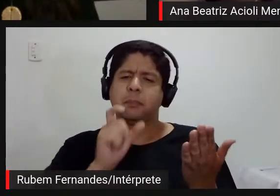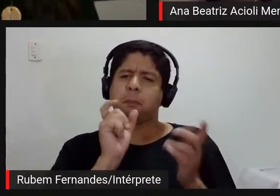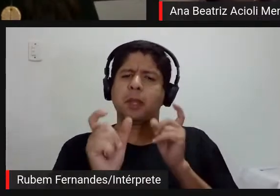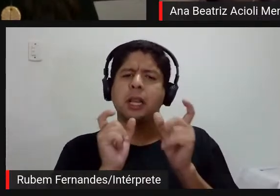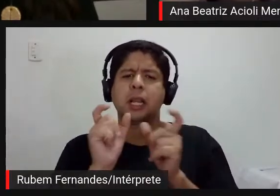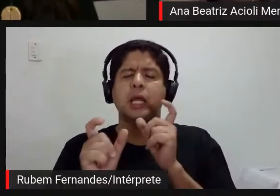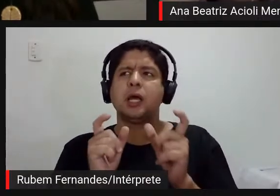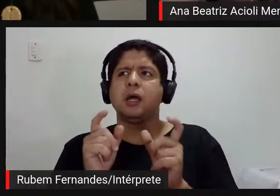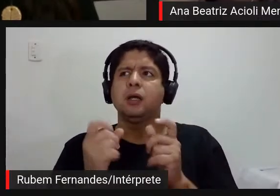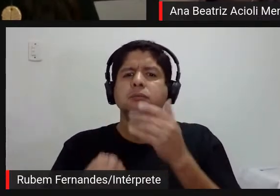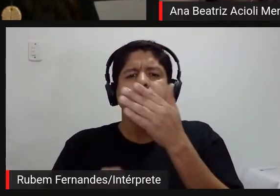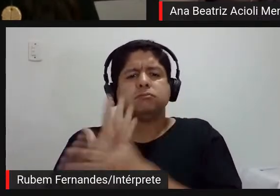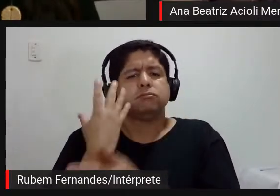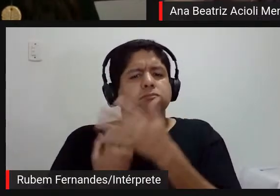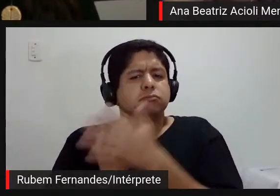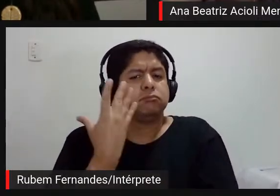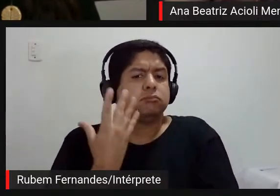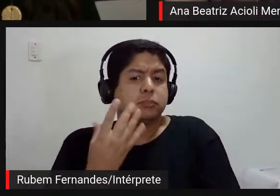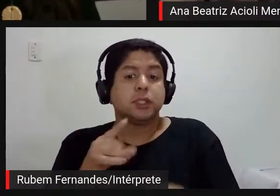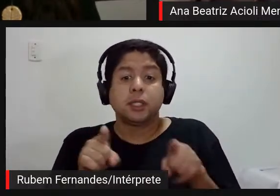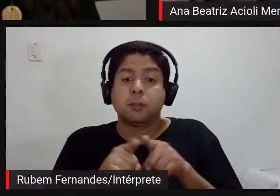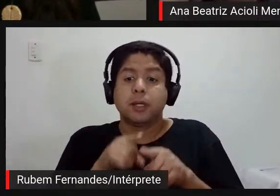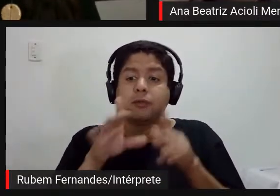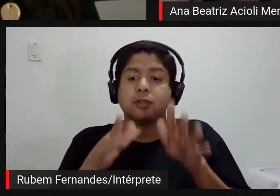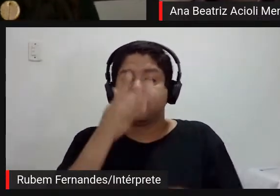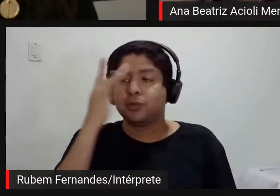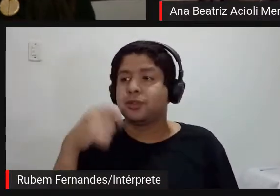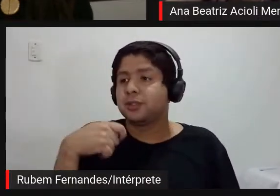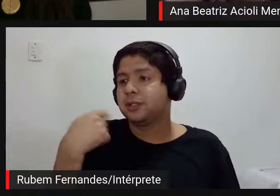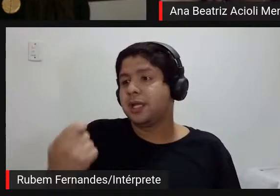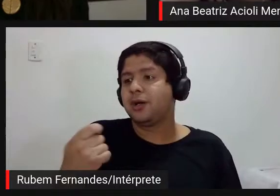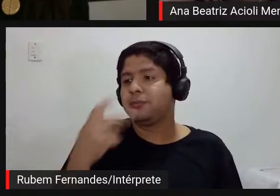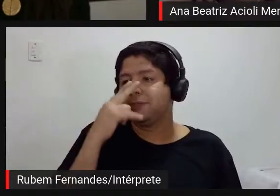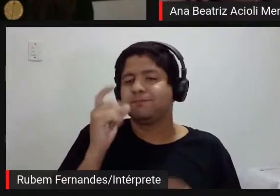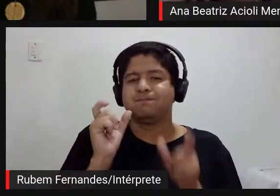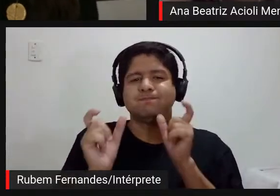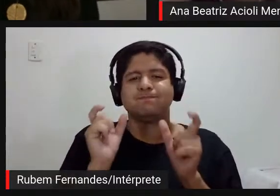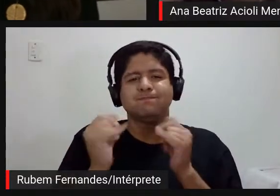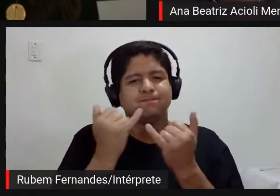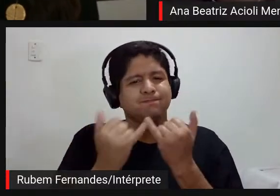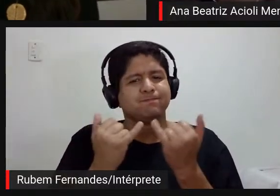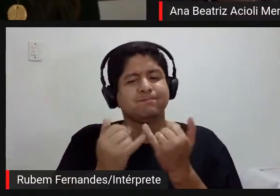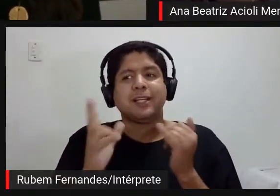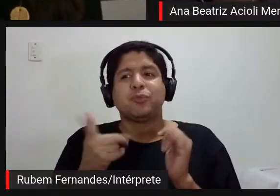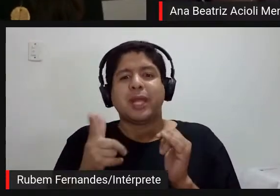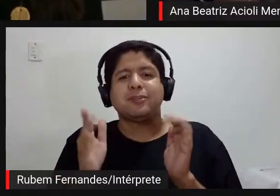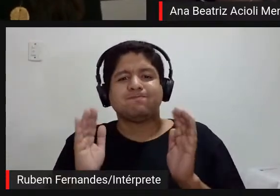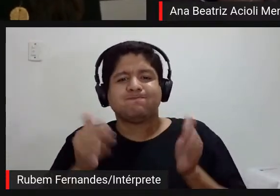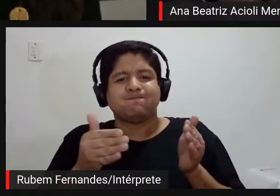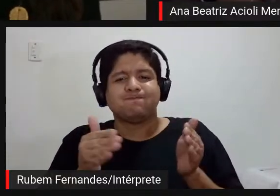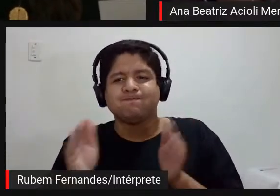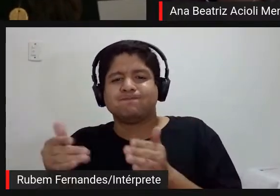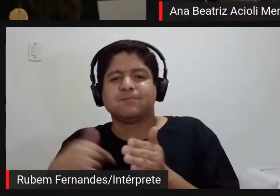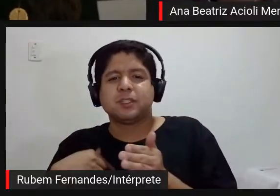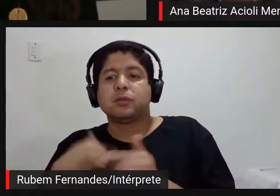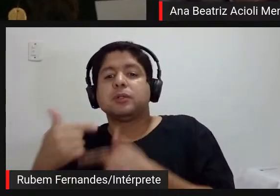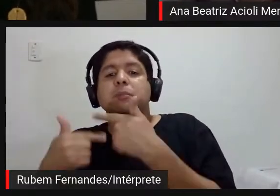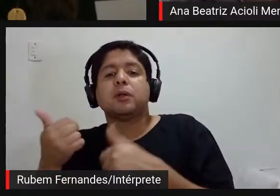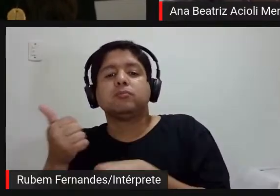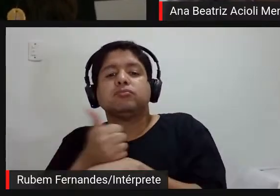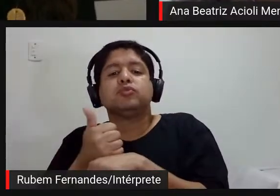e muitas das vezes eles são tratados como sinônimos e não como termos específicos para cada função do